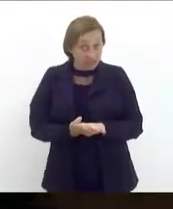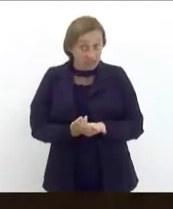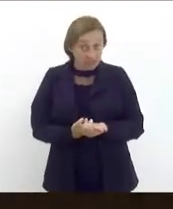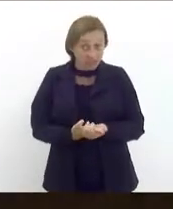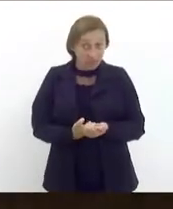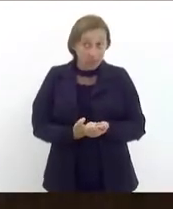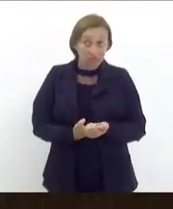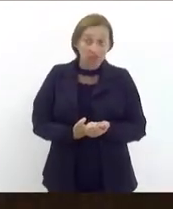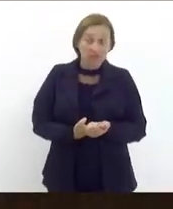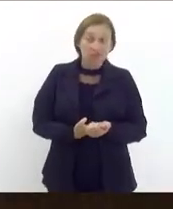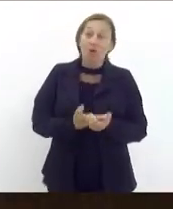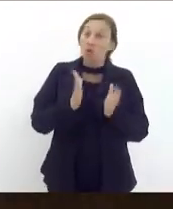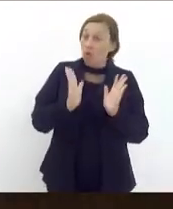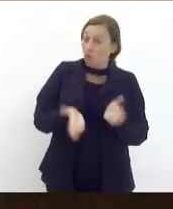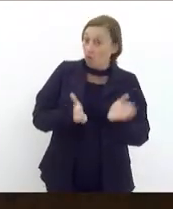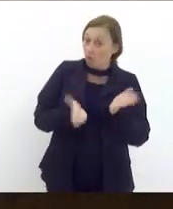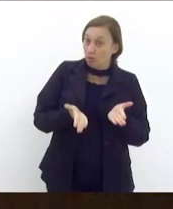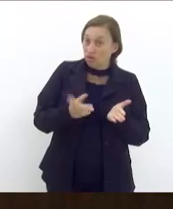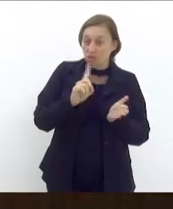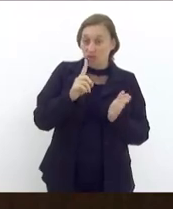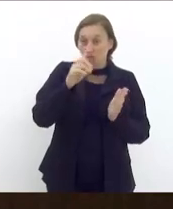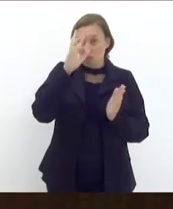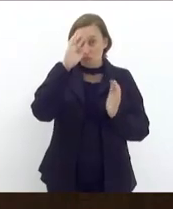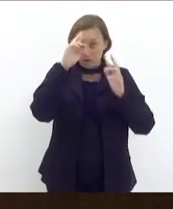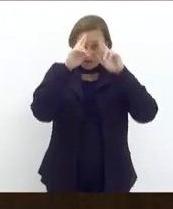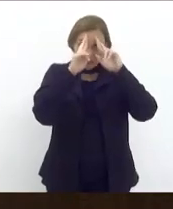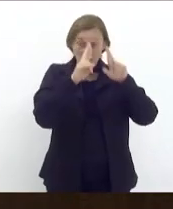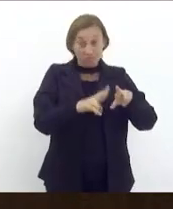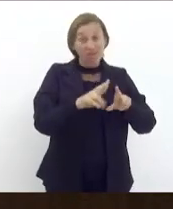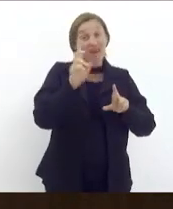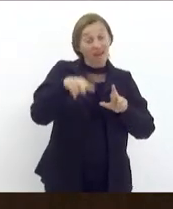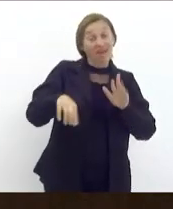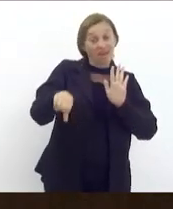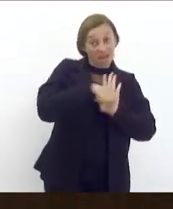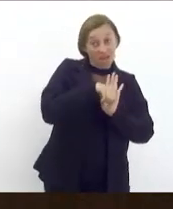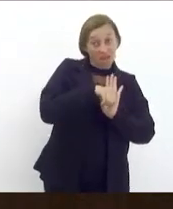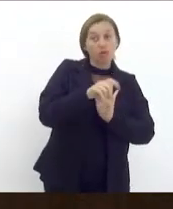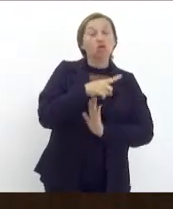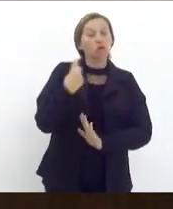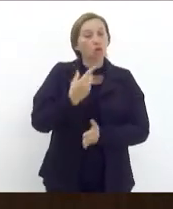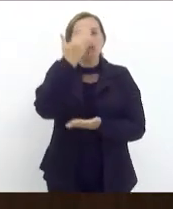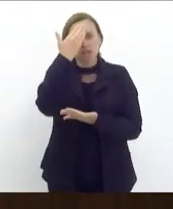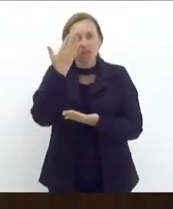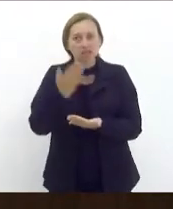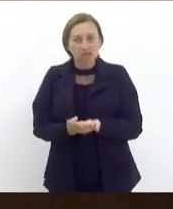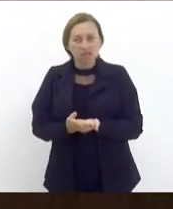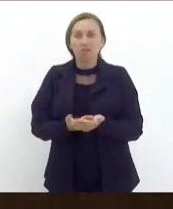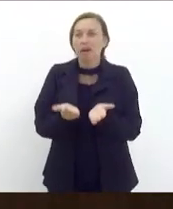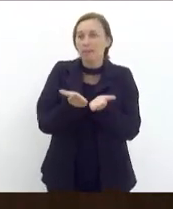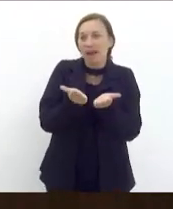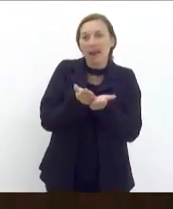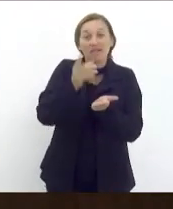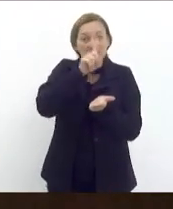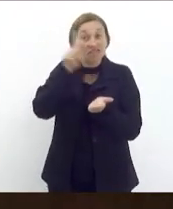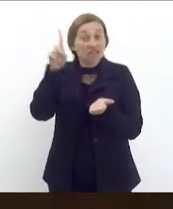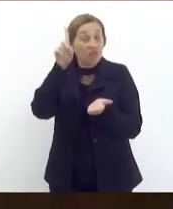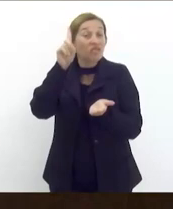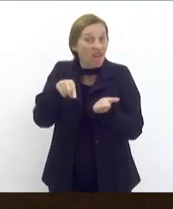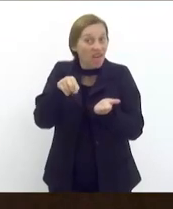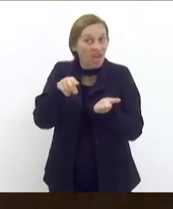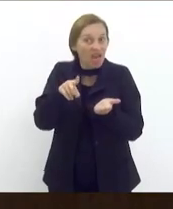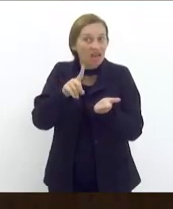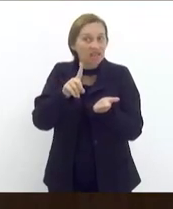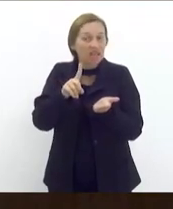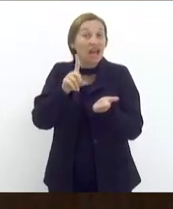e hoje em dia não respeitar isso é crime, nós acreditamos que a Bíblia é, ela não